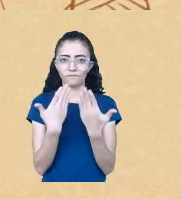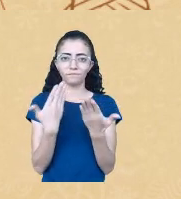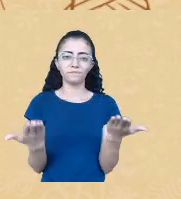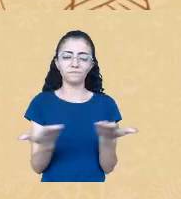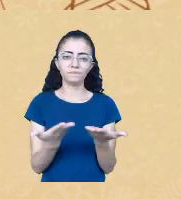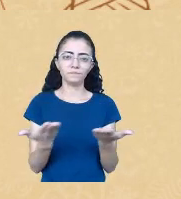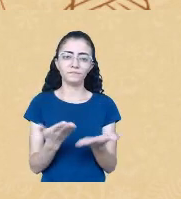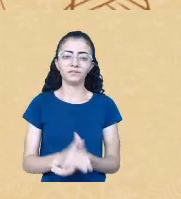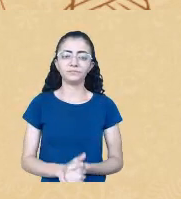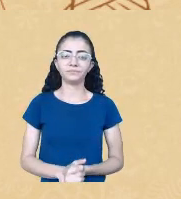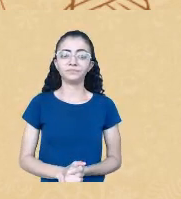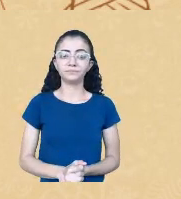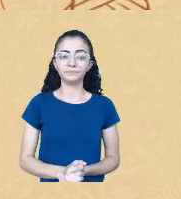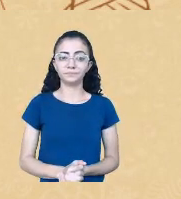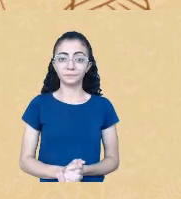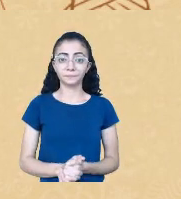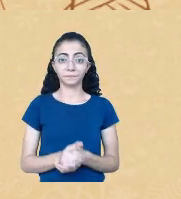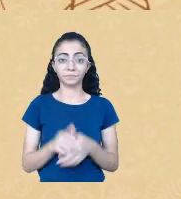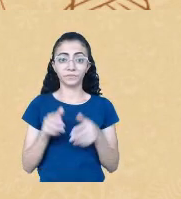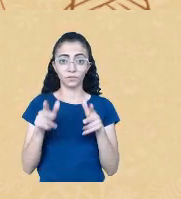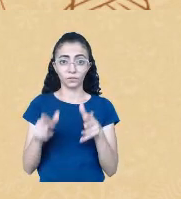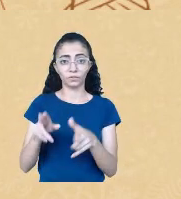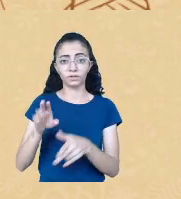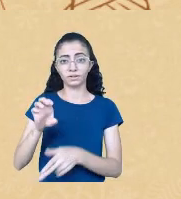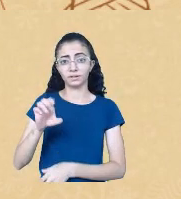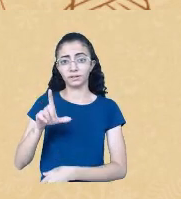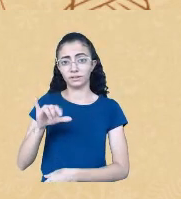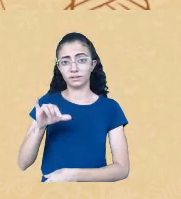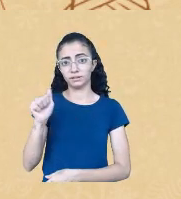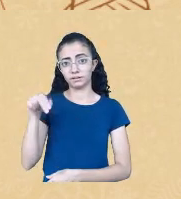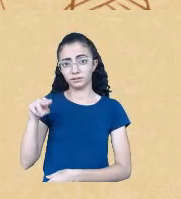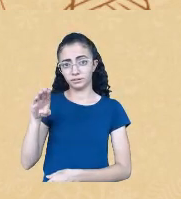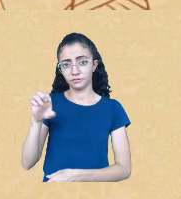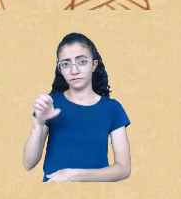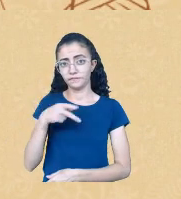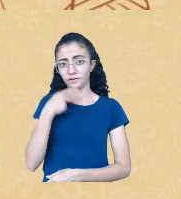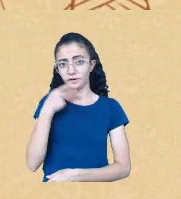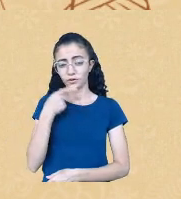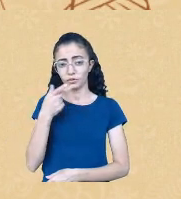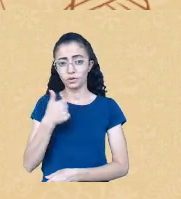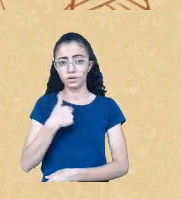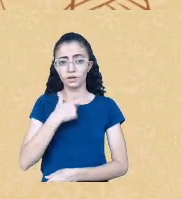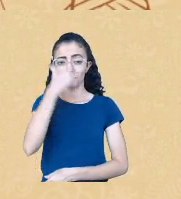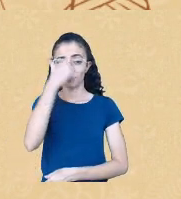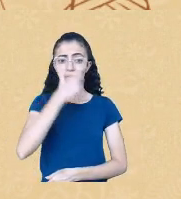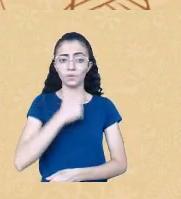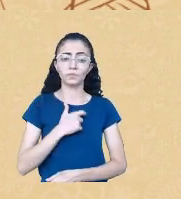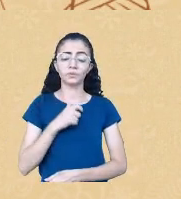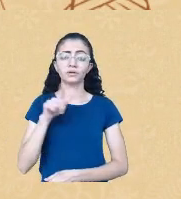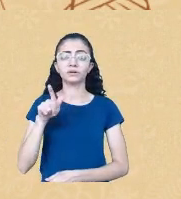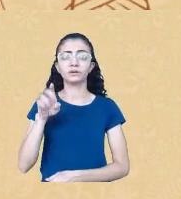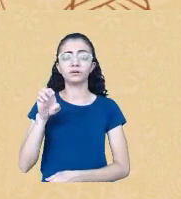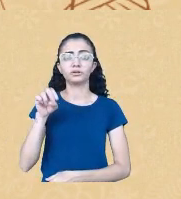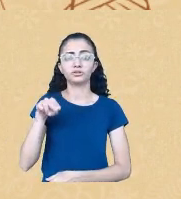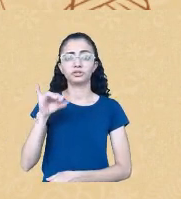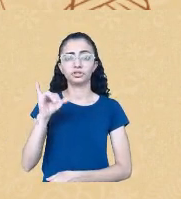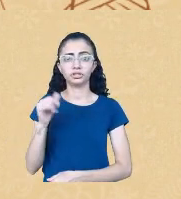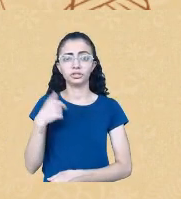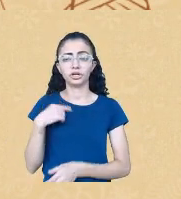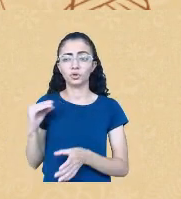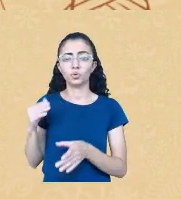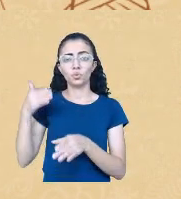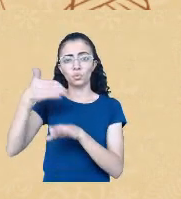Como a Eliane comentou, meu nome é Gene Nunes, eu pertenço ao povo guarani. E o que eu vou